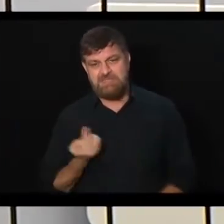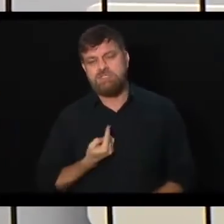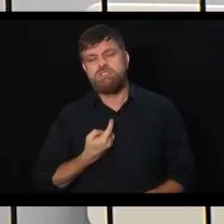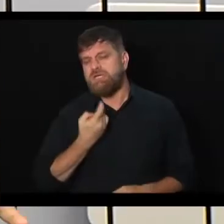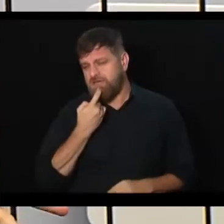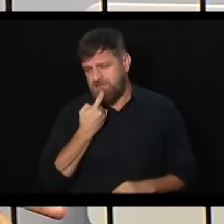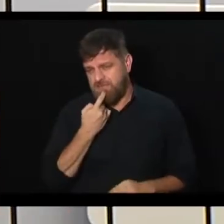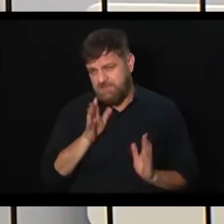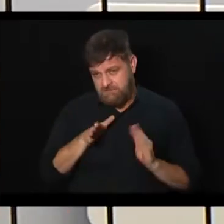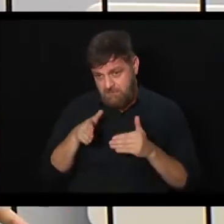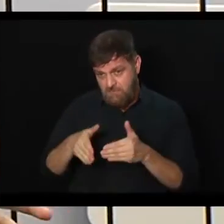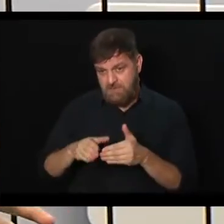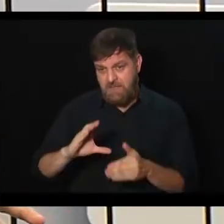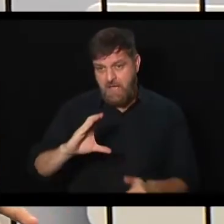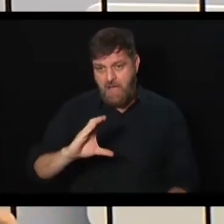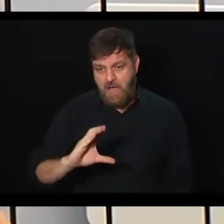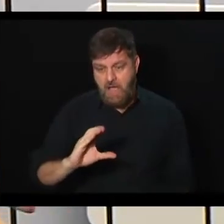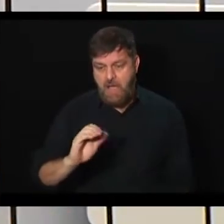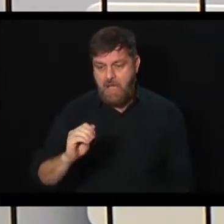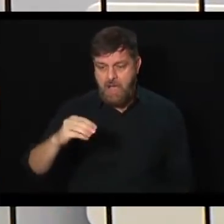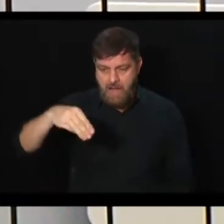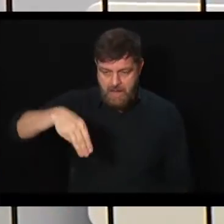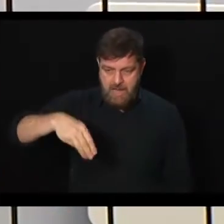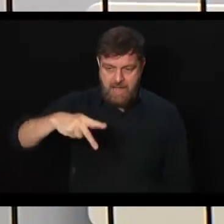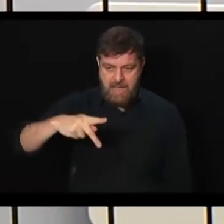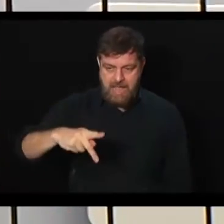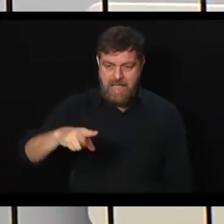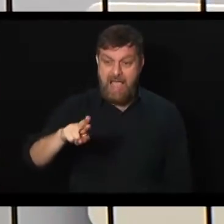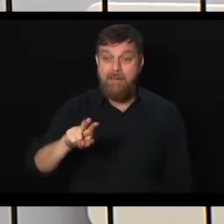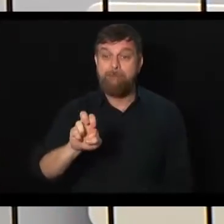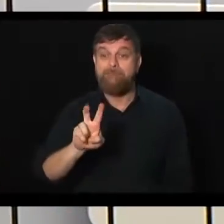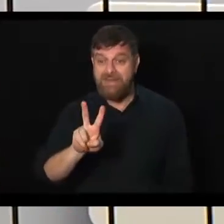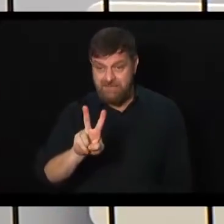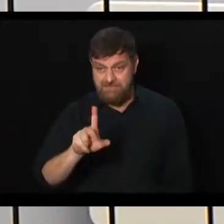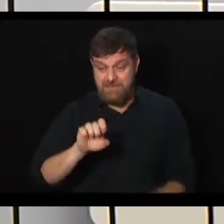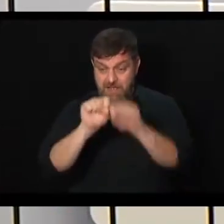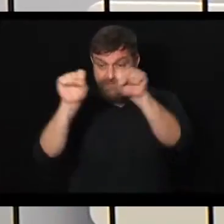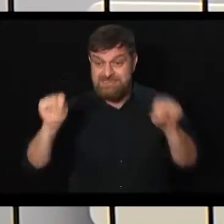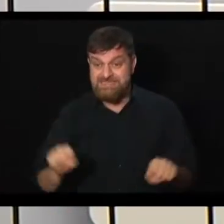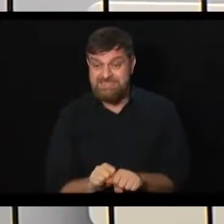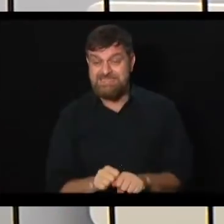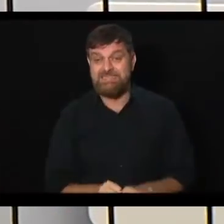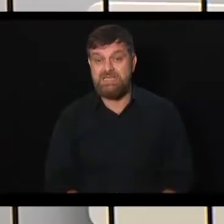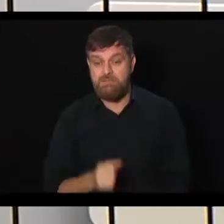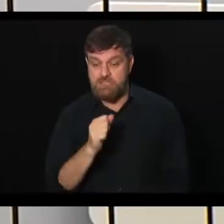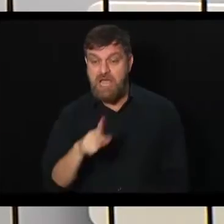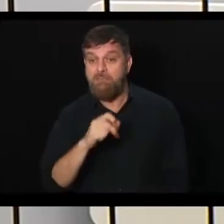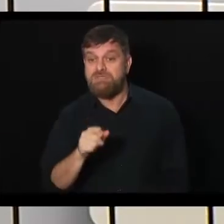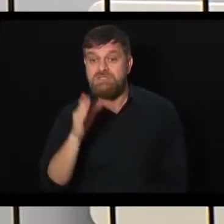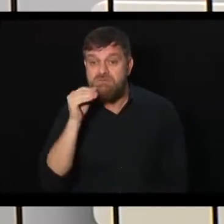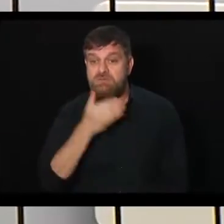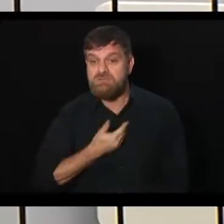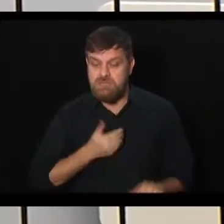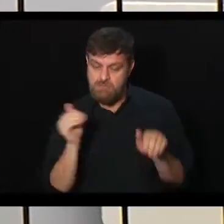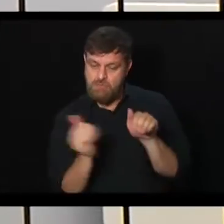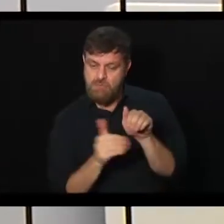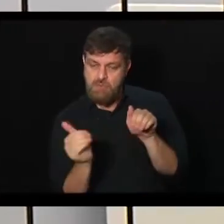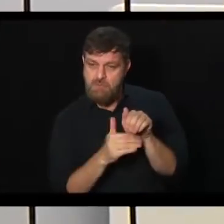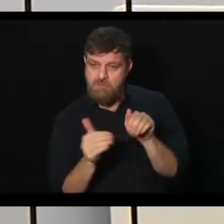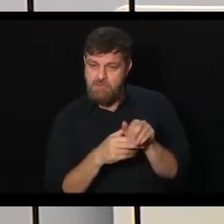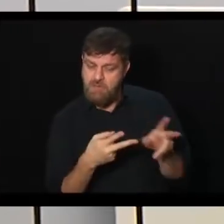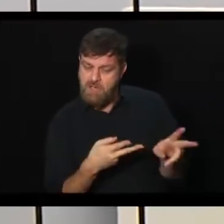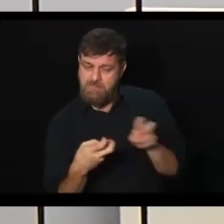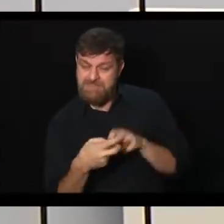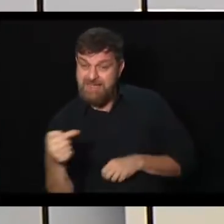de Campinas, o Campreve, eu tenho assistido muito nisso, o Campreve seria uma realidade muito particular, porque aquilo que existe de